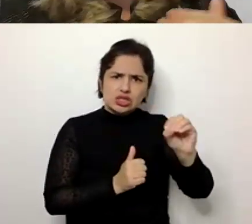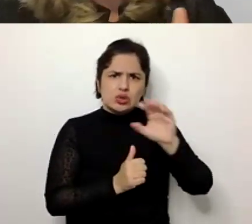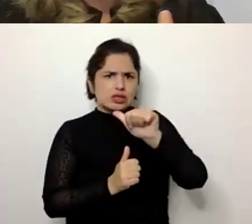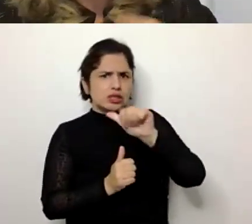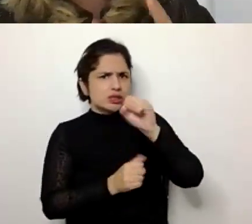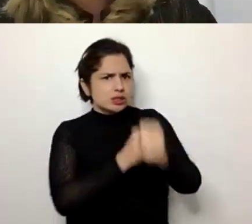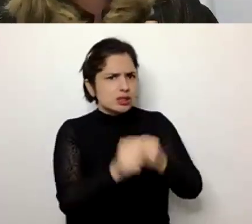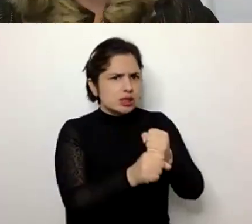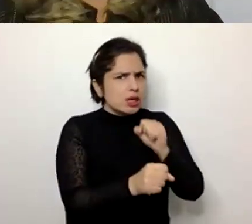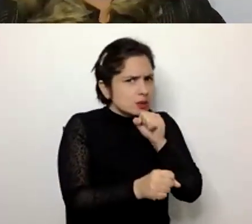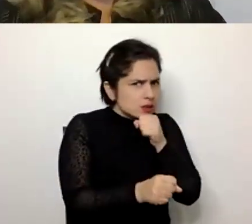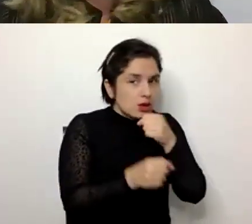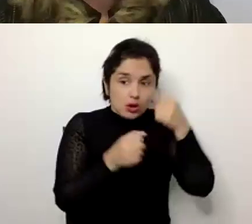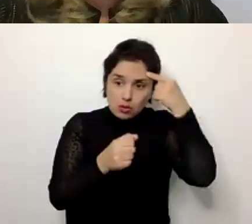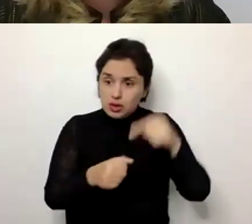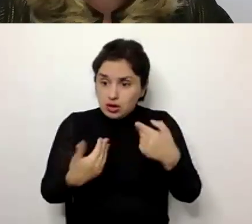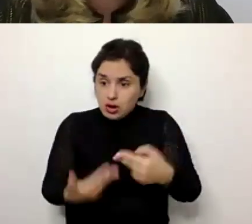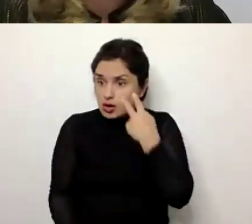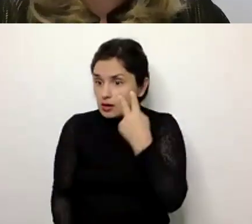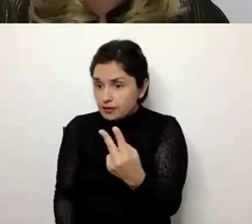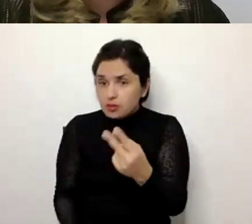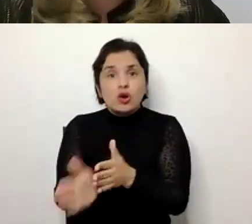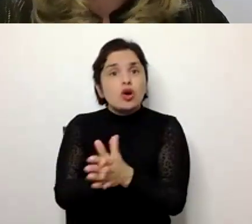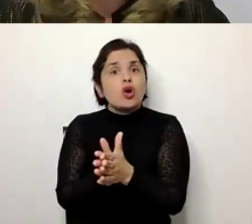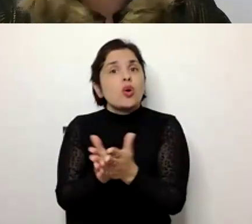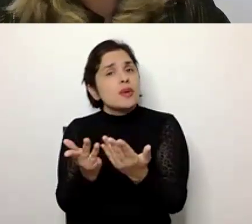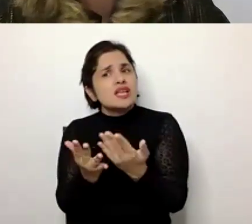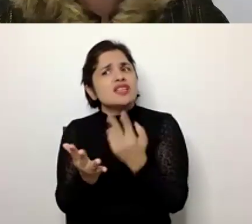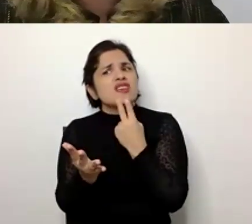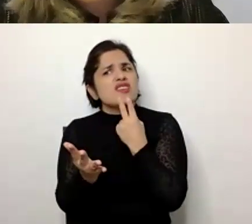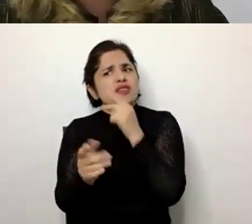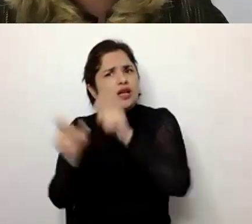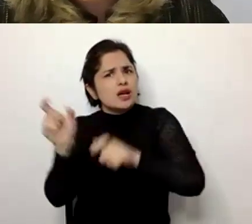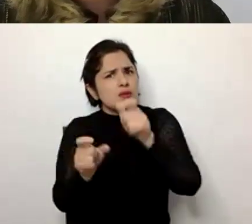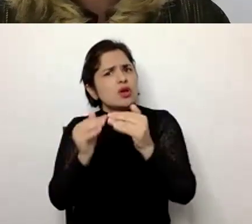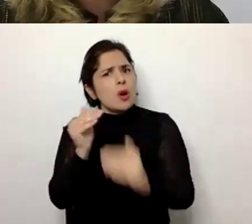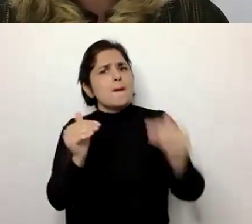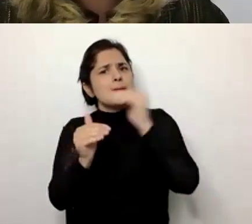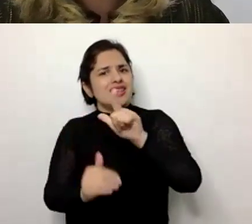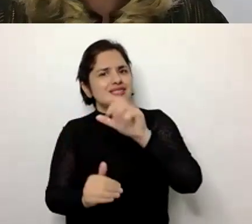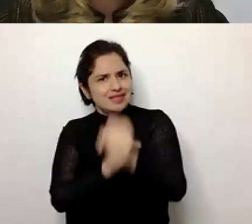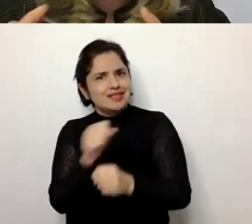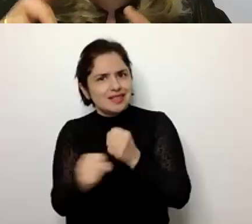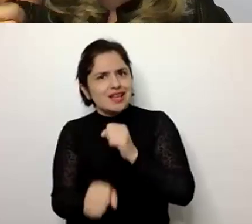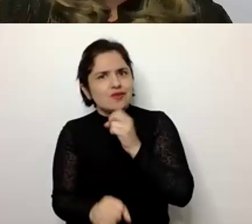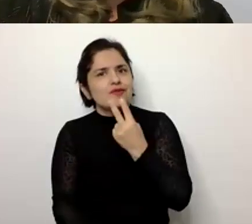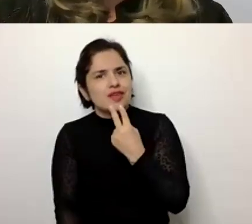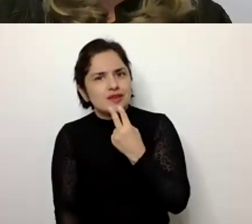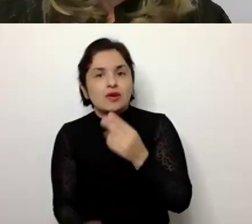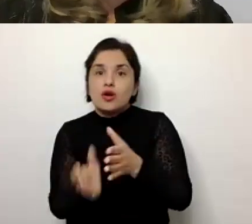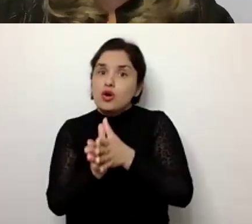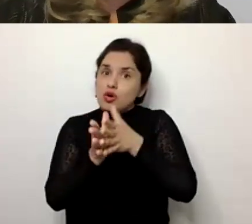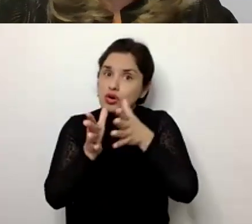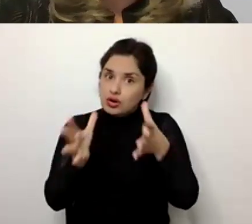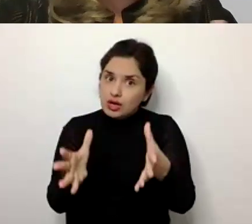e hoje nós temos uma expectativa de vida da população com mais de 70 anos. Então, nós temos um ganho,